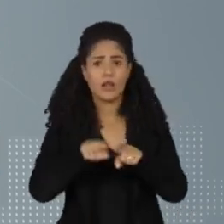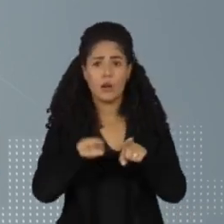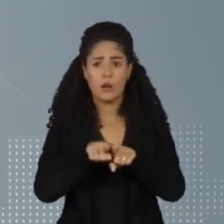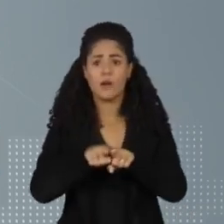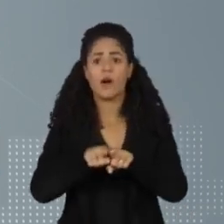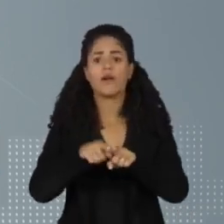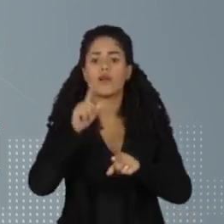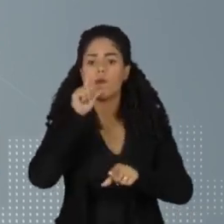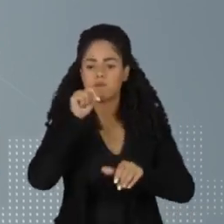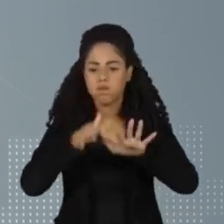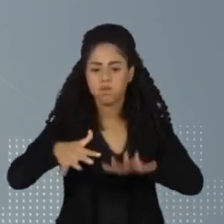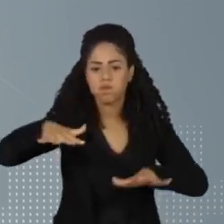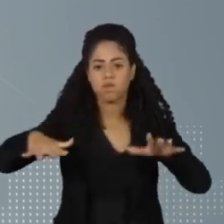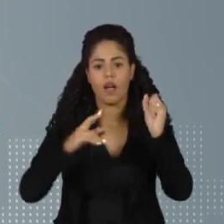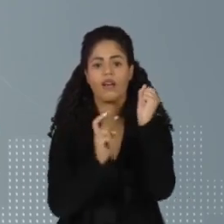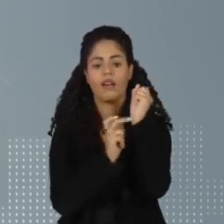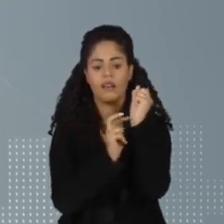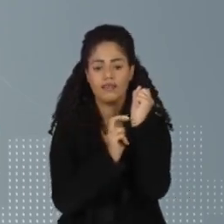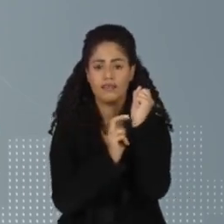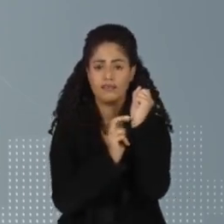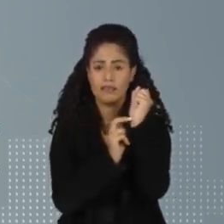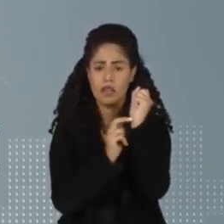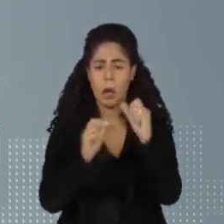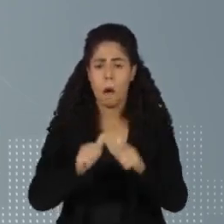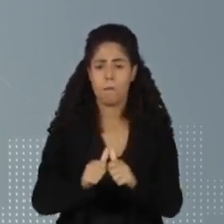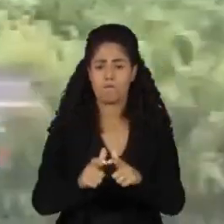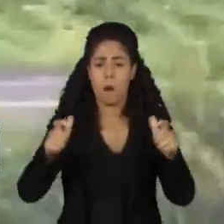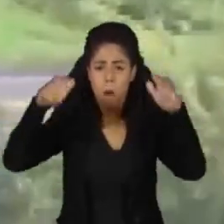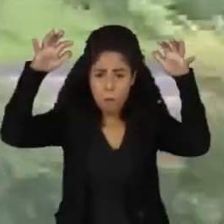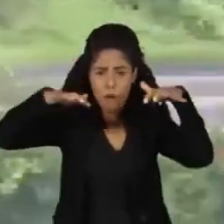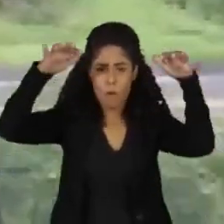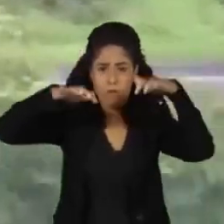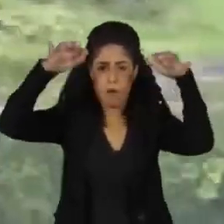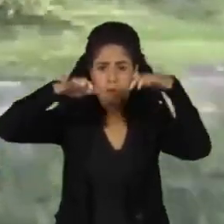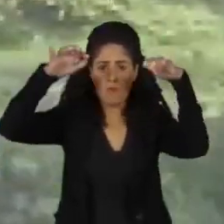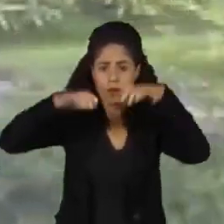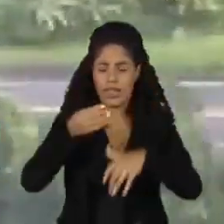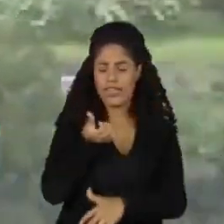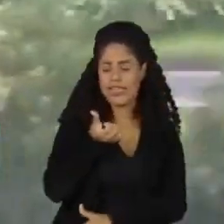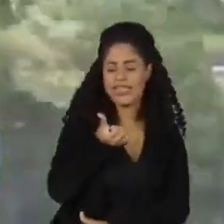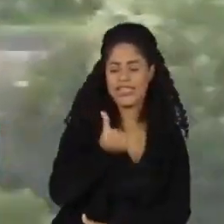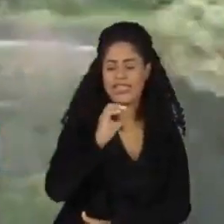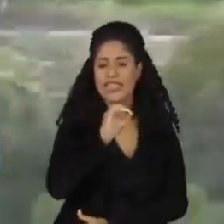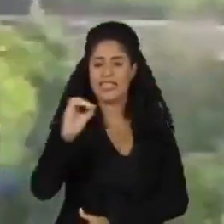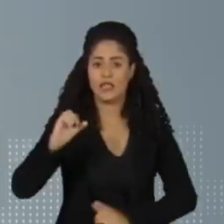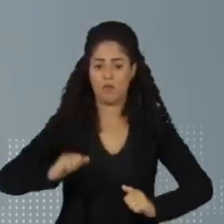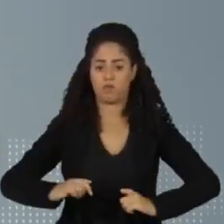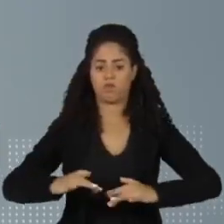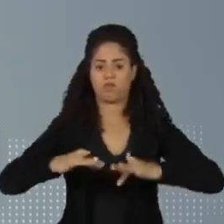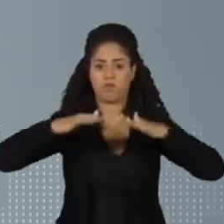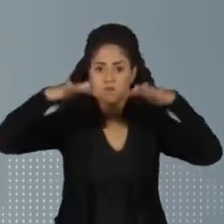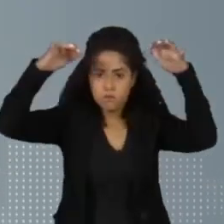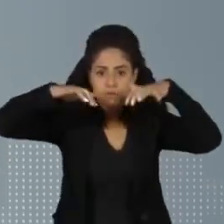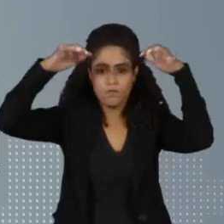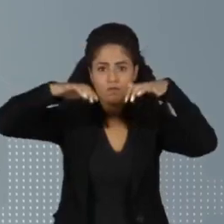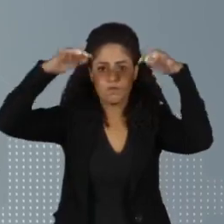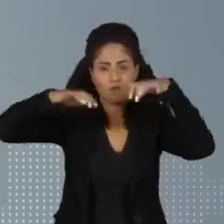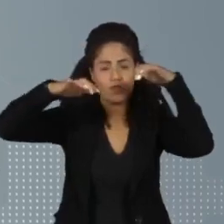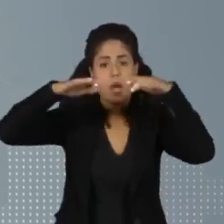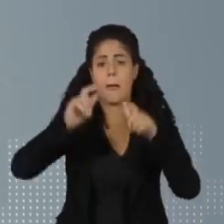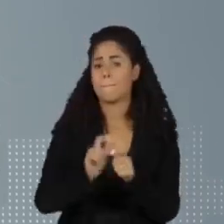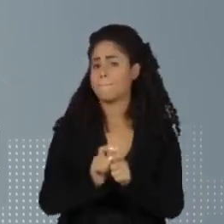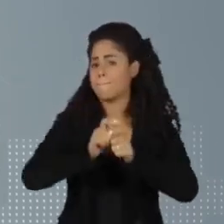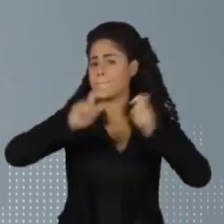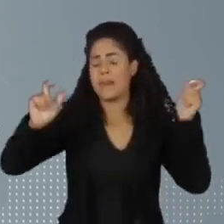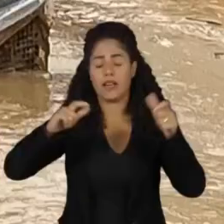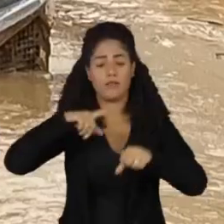São Sebastião foi uma das cidades mais afetadas, com mais de 600 milímetros de chuva, um dos maiores já